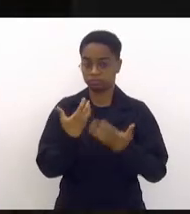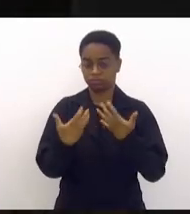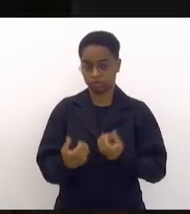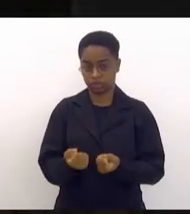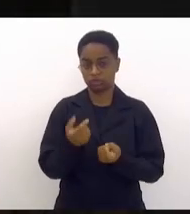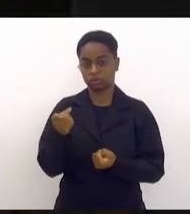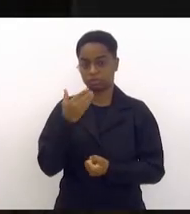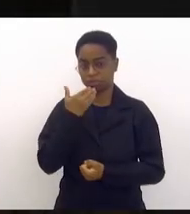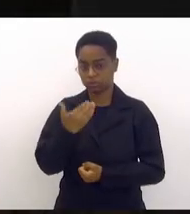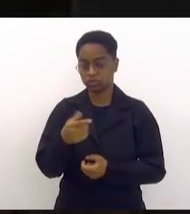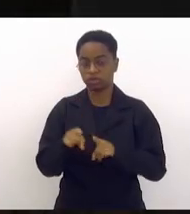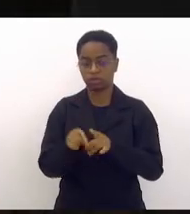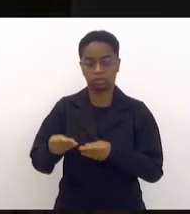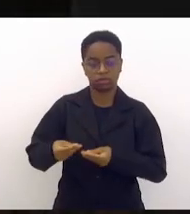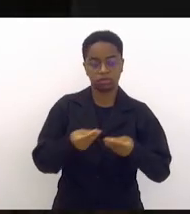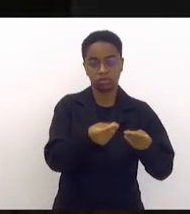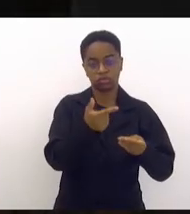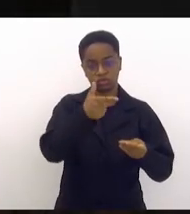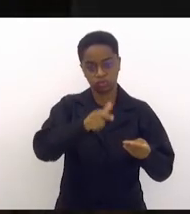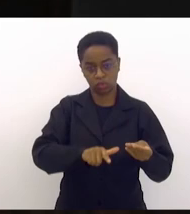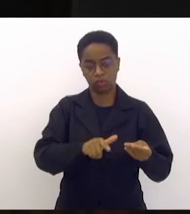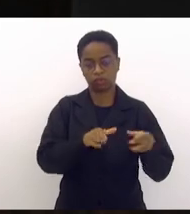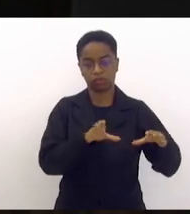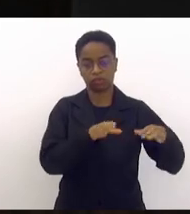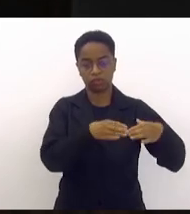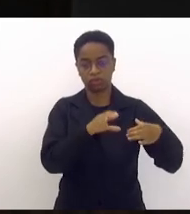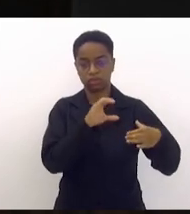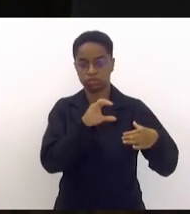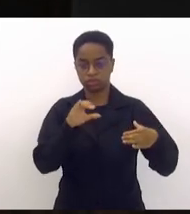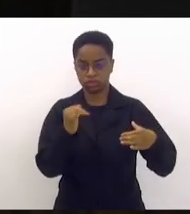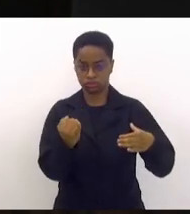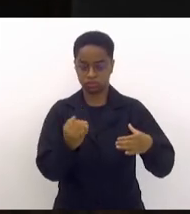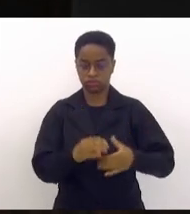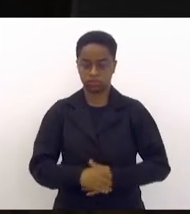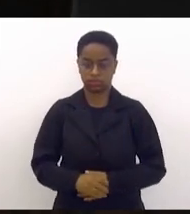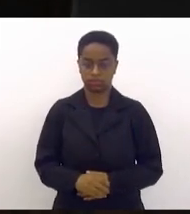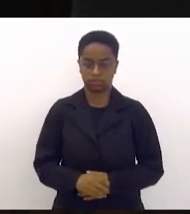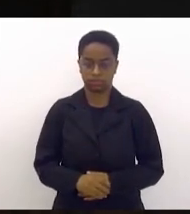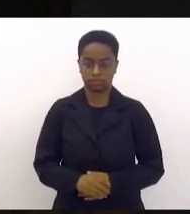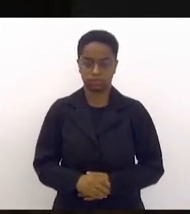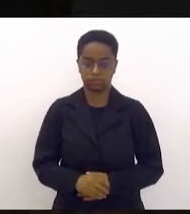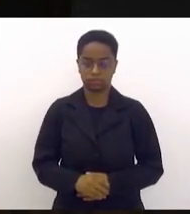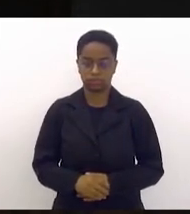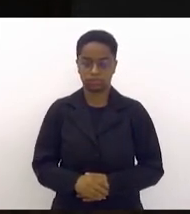vossa excelência e remete à comissão de Constituição e Justiça.